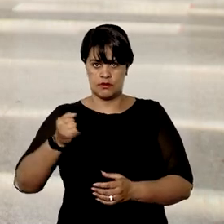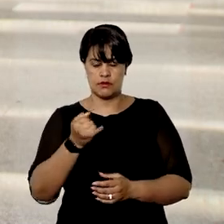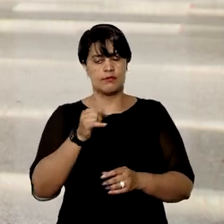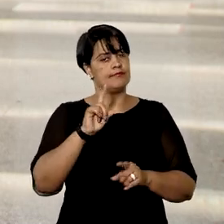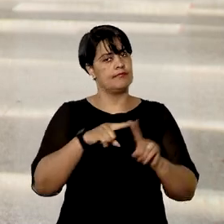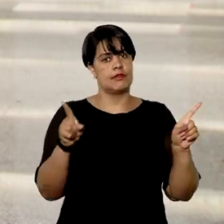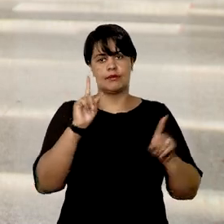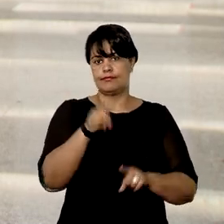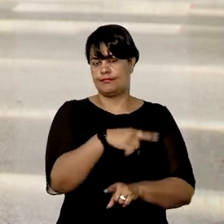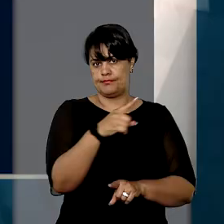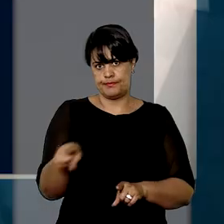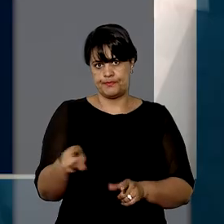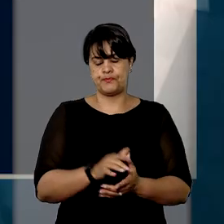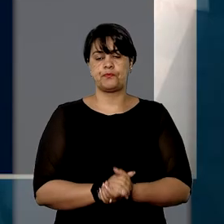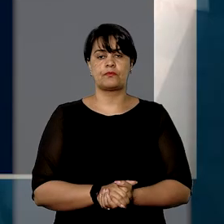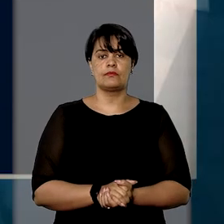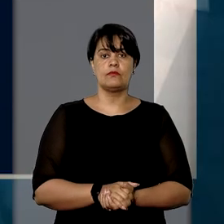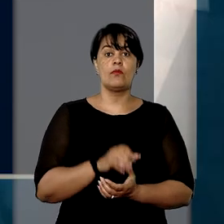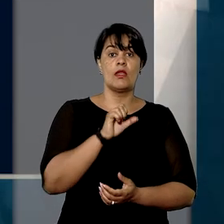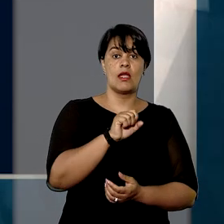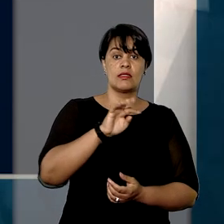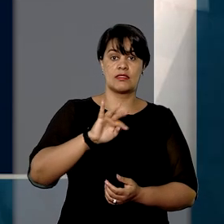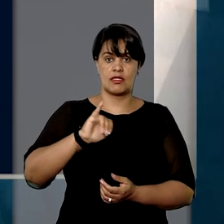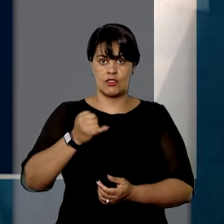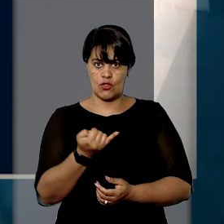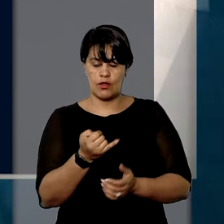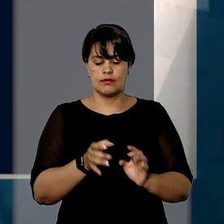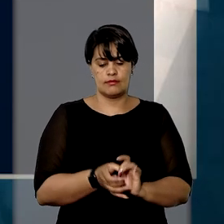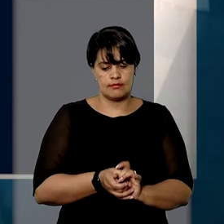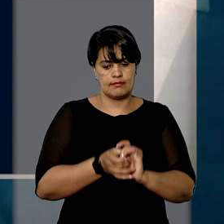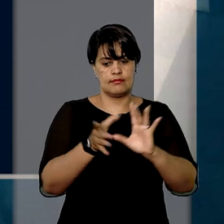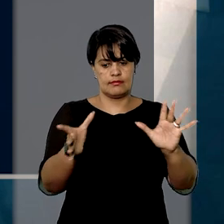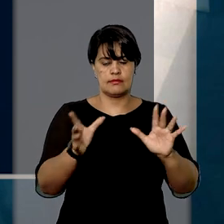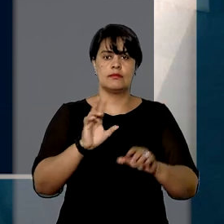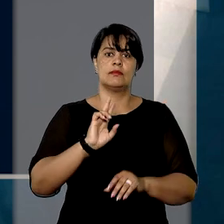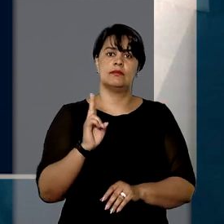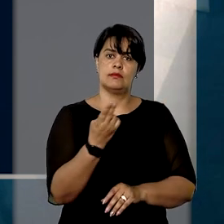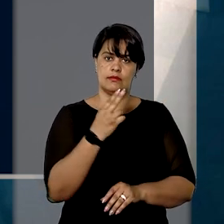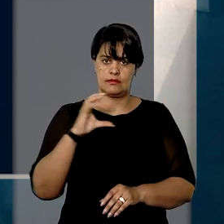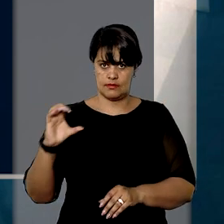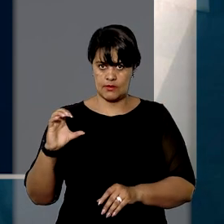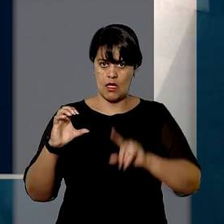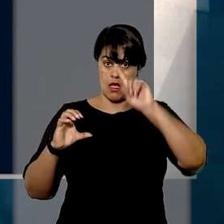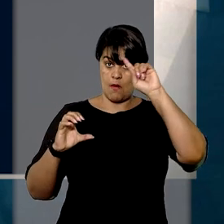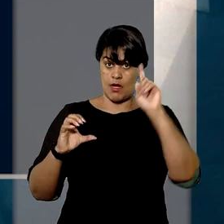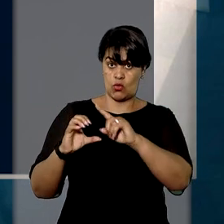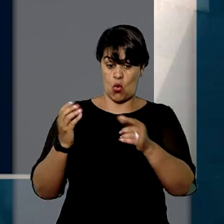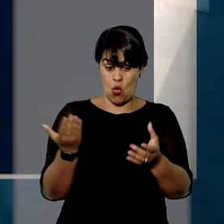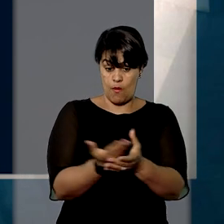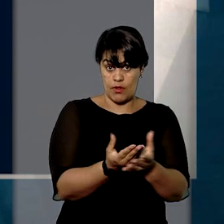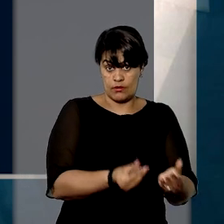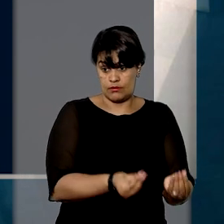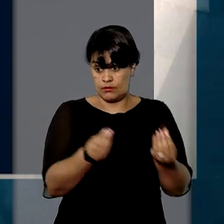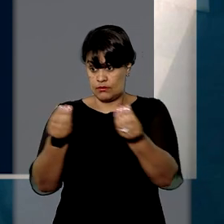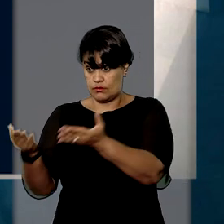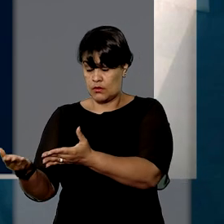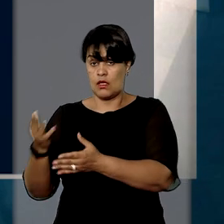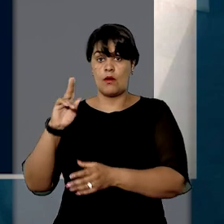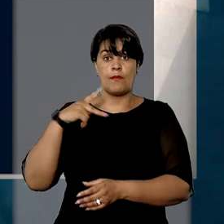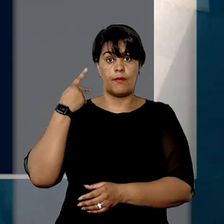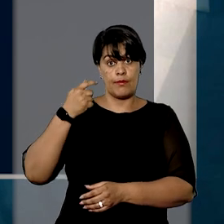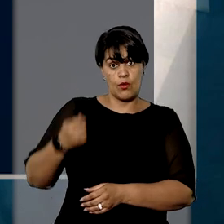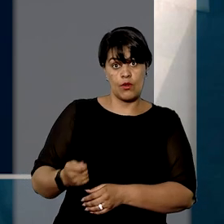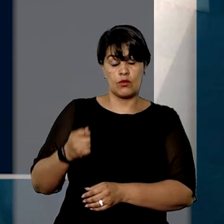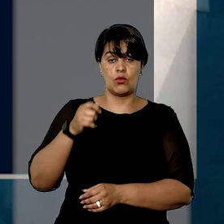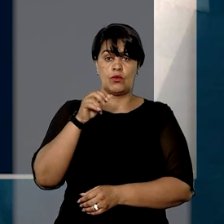a ordem foi denegada. No STJ, a sexta turma concedeu habeas corpus e ordenou a remessa do caso ao Procurador